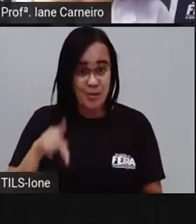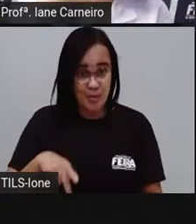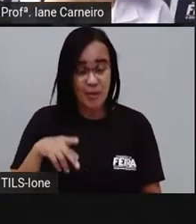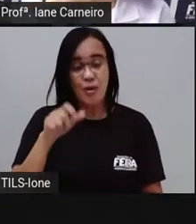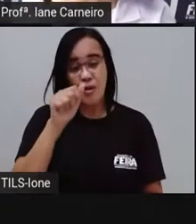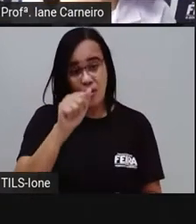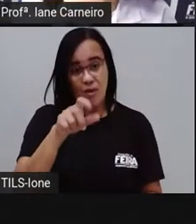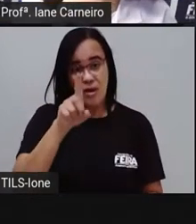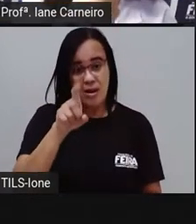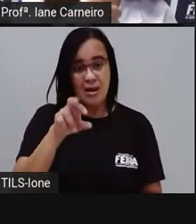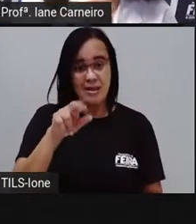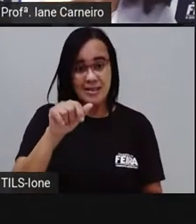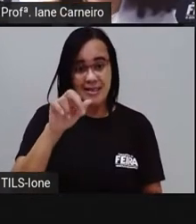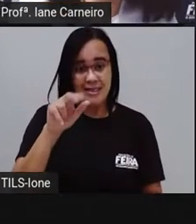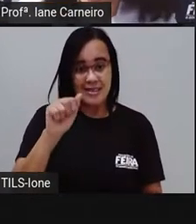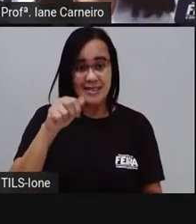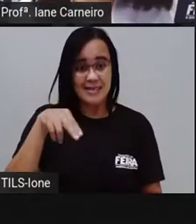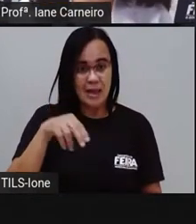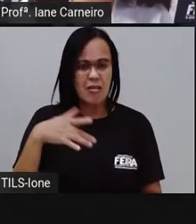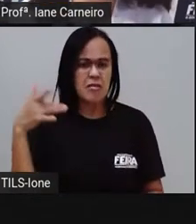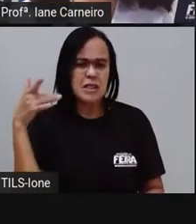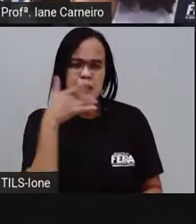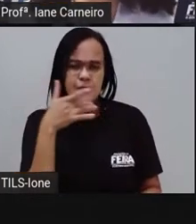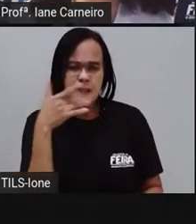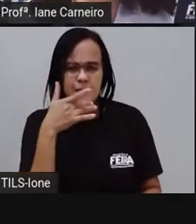Vamos confiar em Prodriana, né? Vamos confiar.